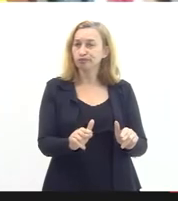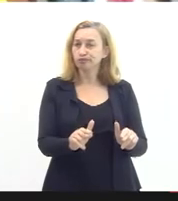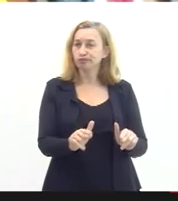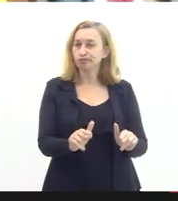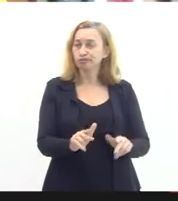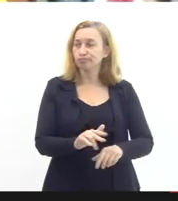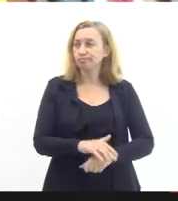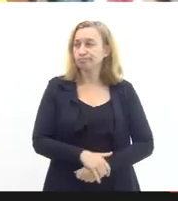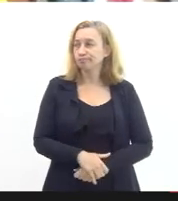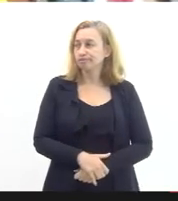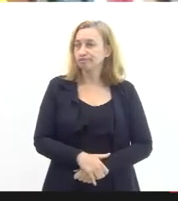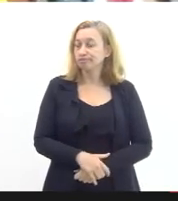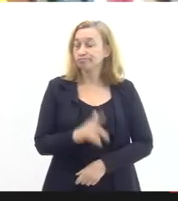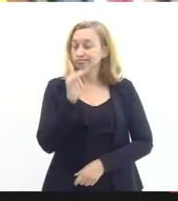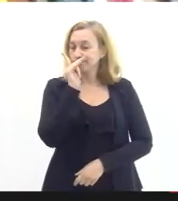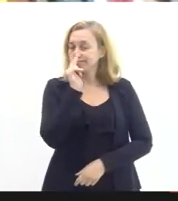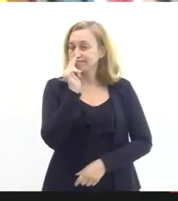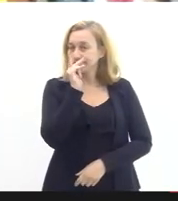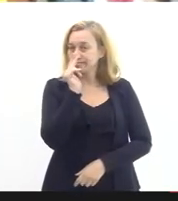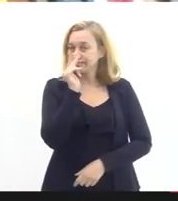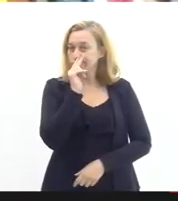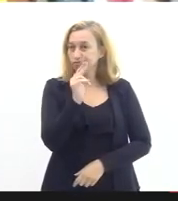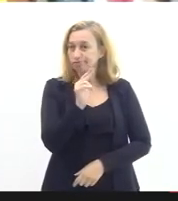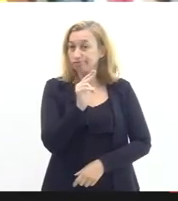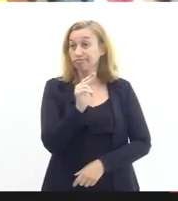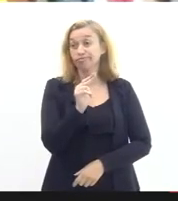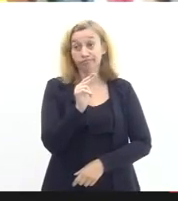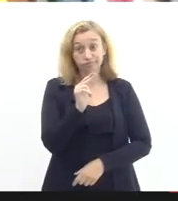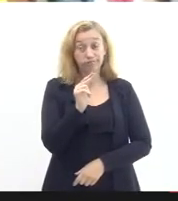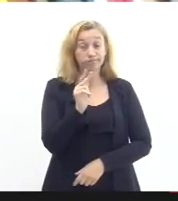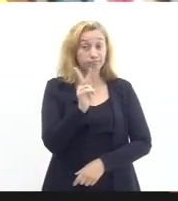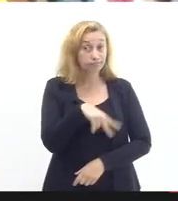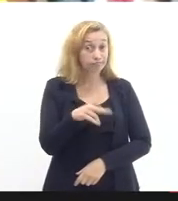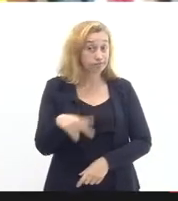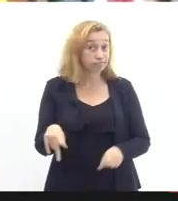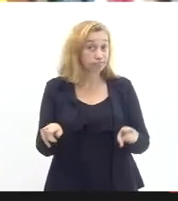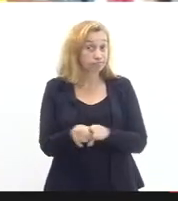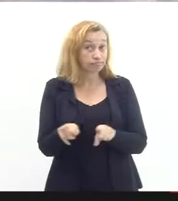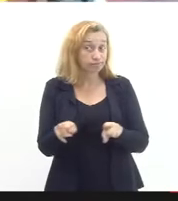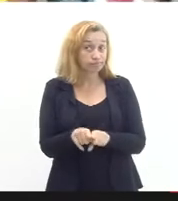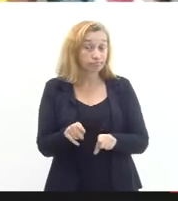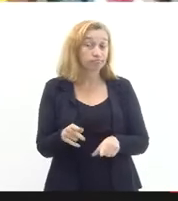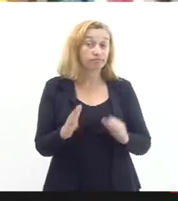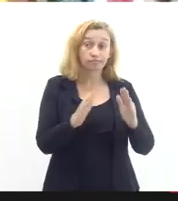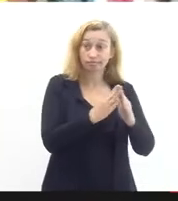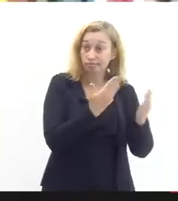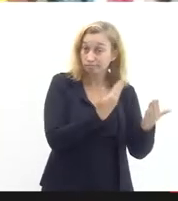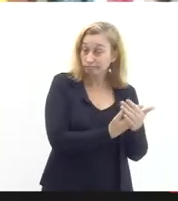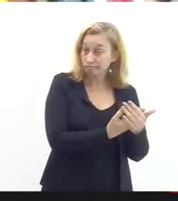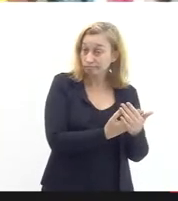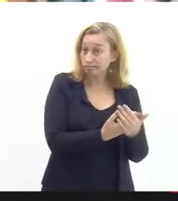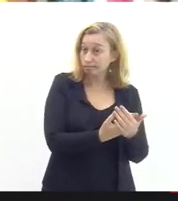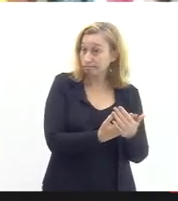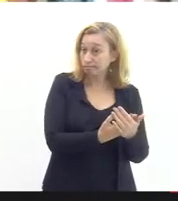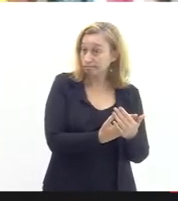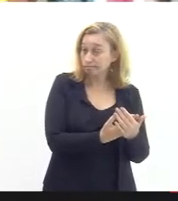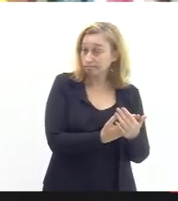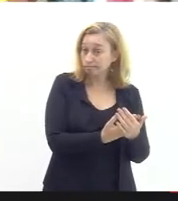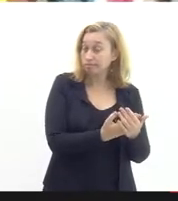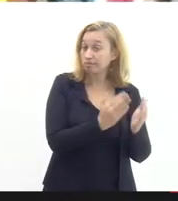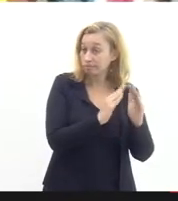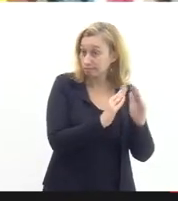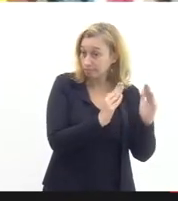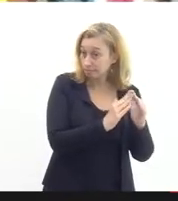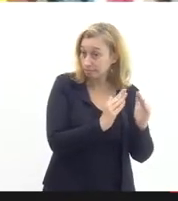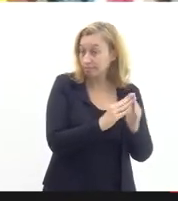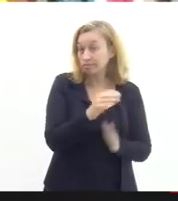me parece os professores também vai para casa civil volta para a secretaria